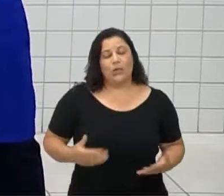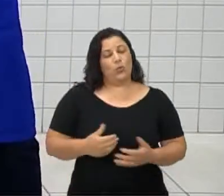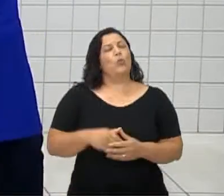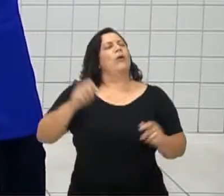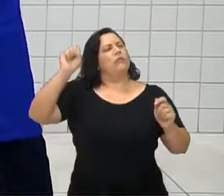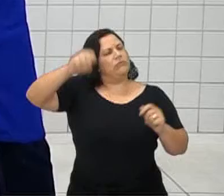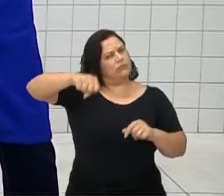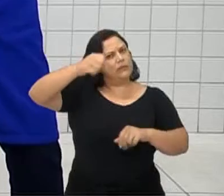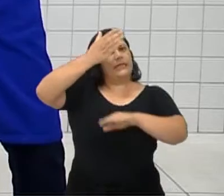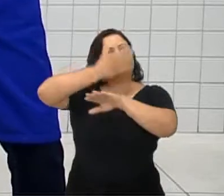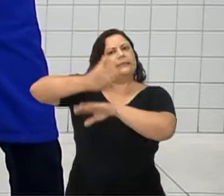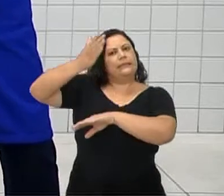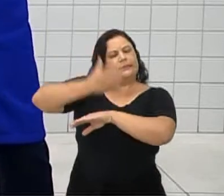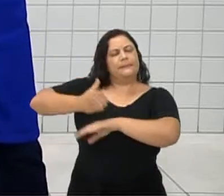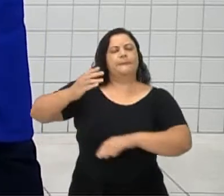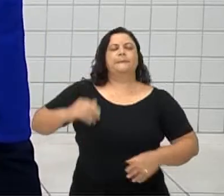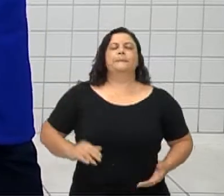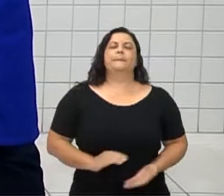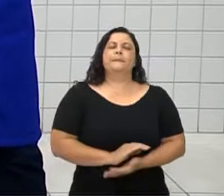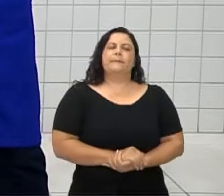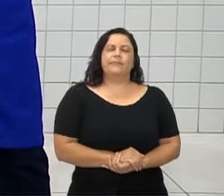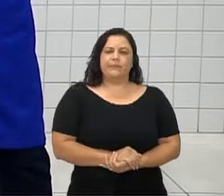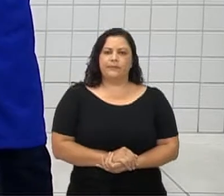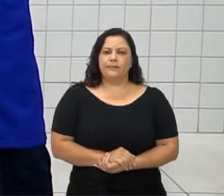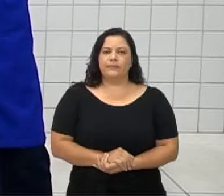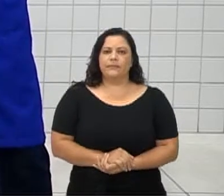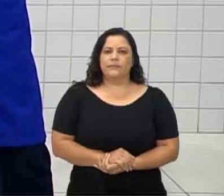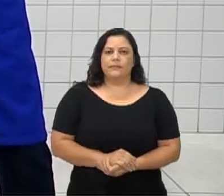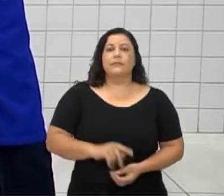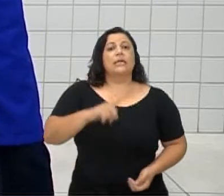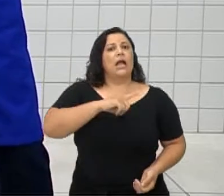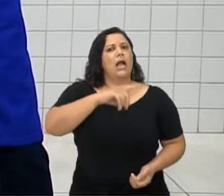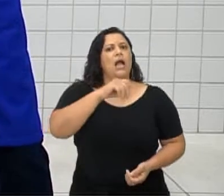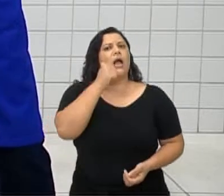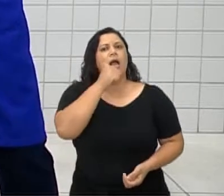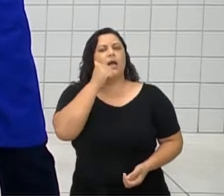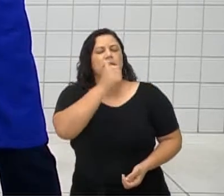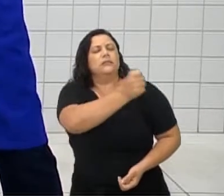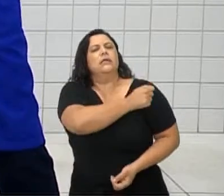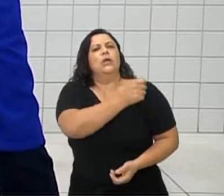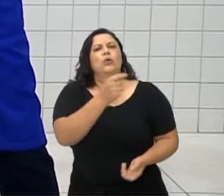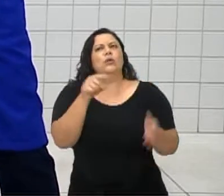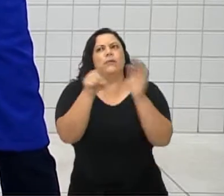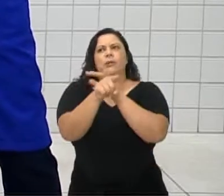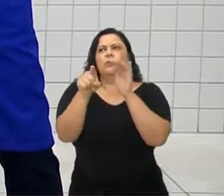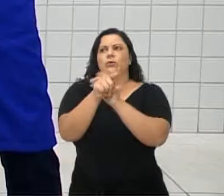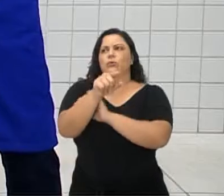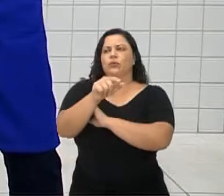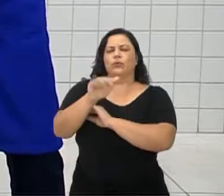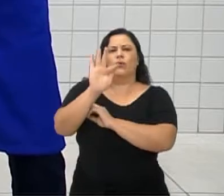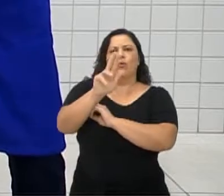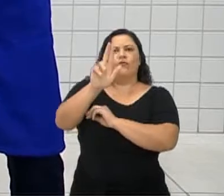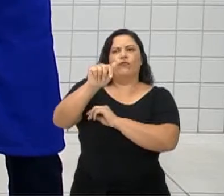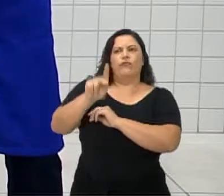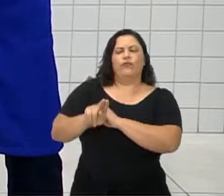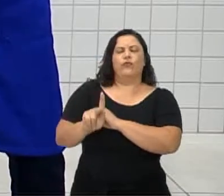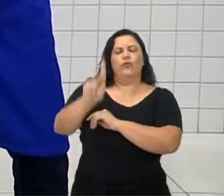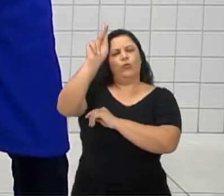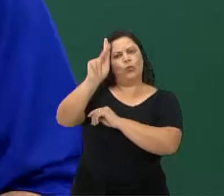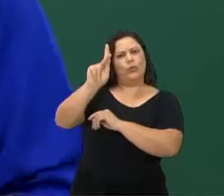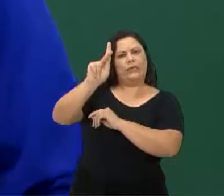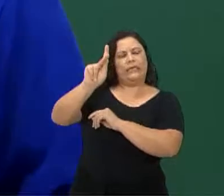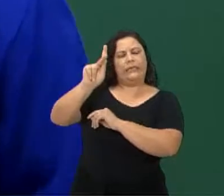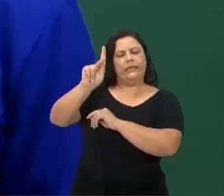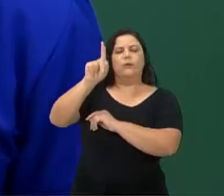físico. Por que não? Olha só, aqui teve uma aluna que perguntou se o funk norte-americano é o mesmo que o funk